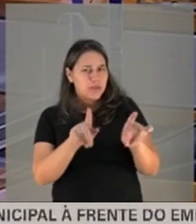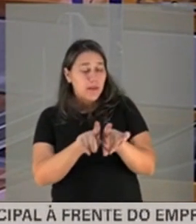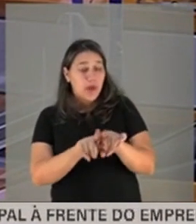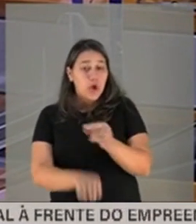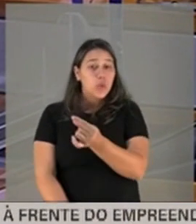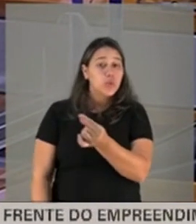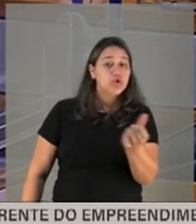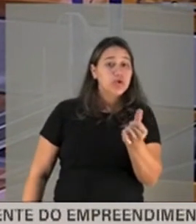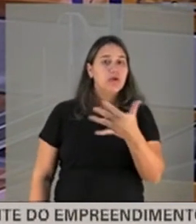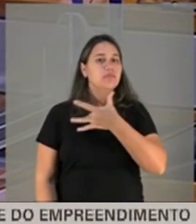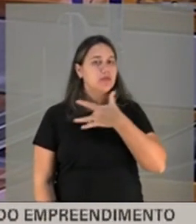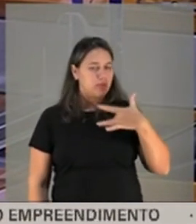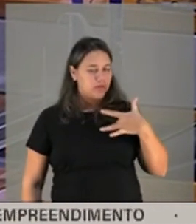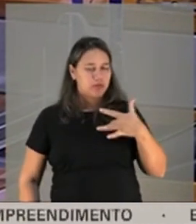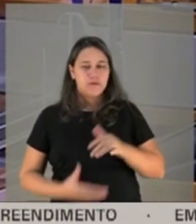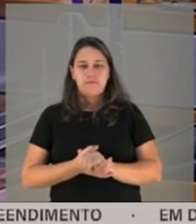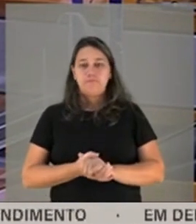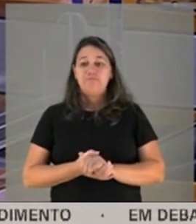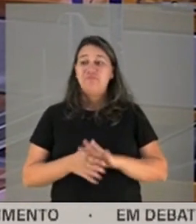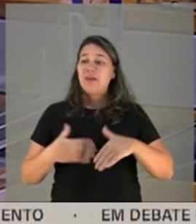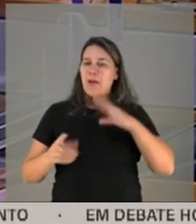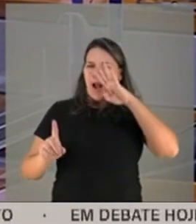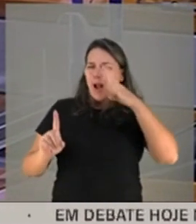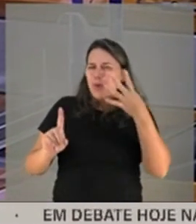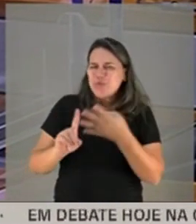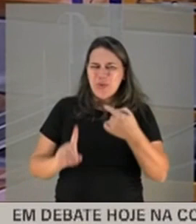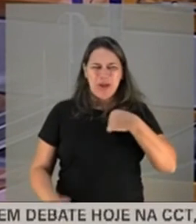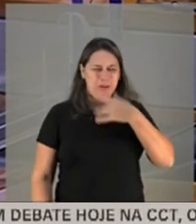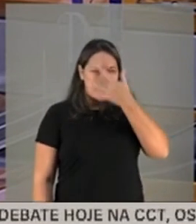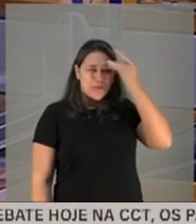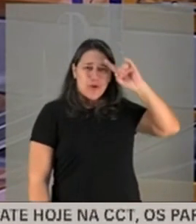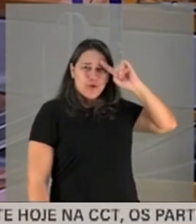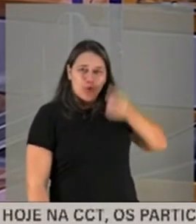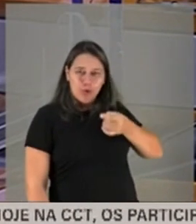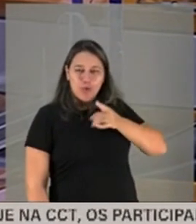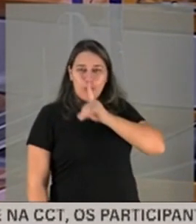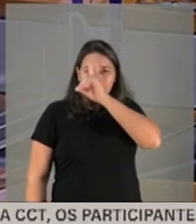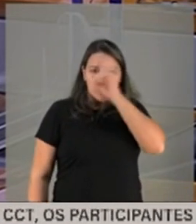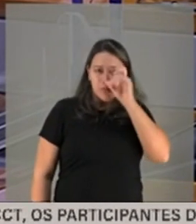da saúde. E me acusou de ser o dono dos hospitais federais do Rio de Janeiro.